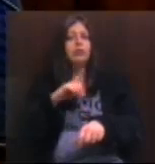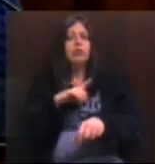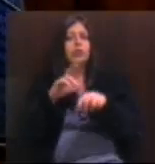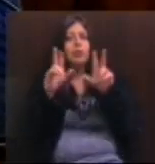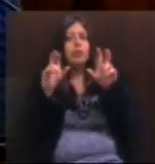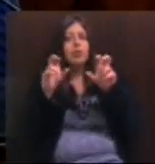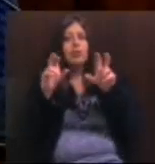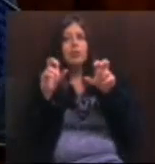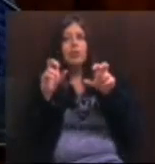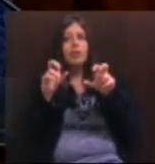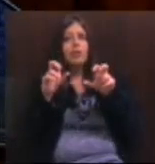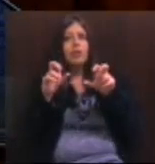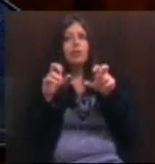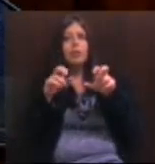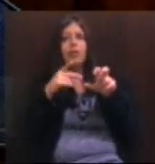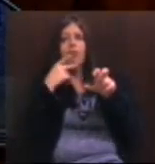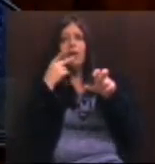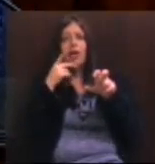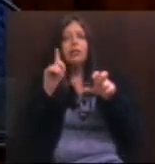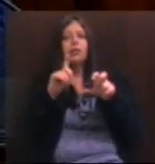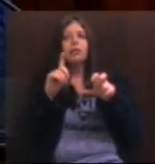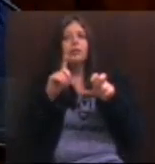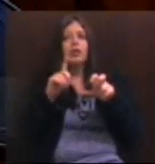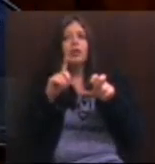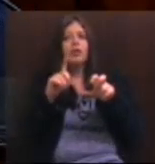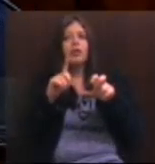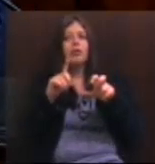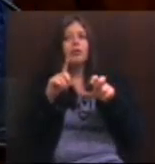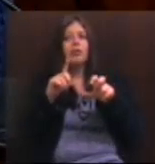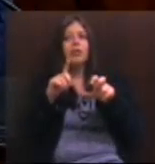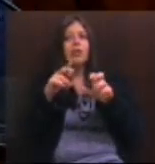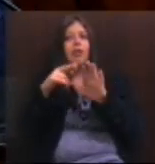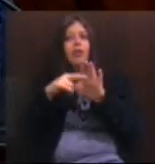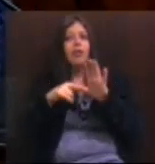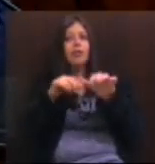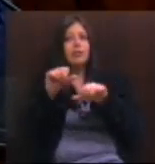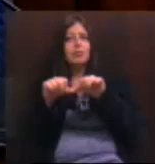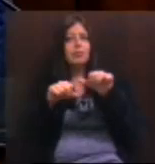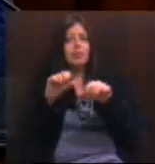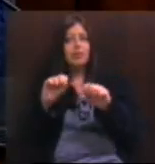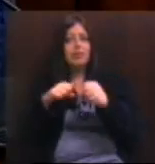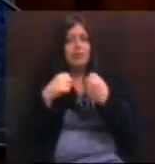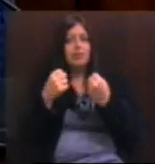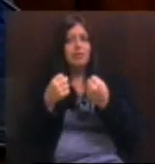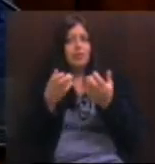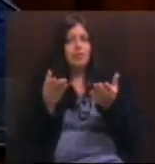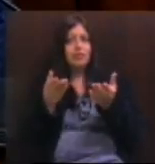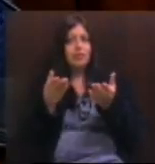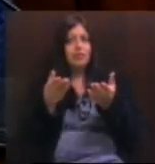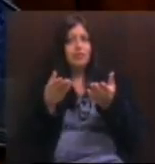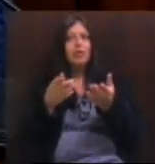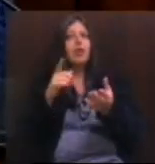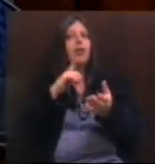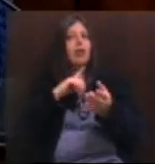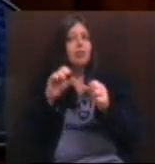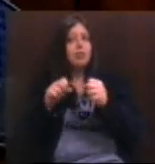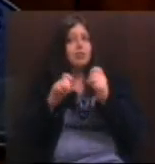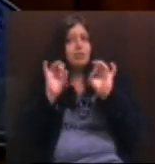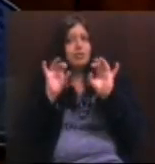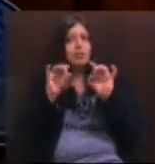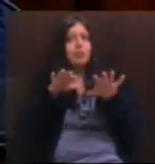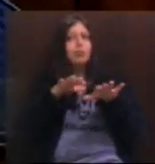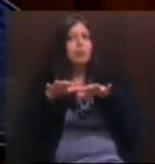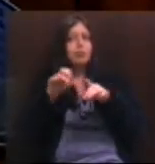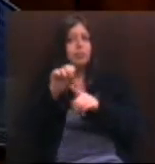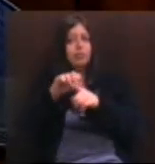comunicado, não teve mudança de segurança da casa. Ora, contra fatos, não há argumentos. Há uma segurança específica para o